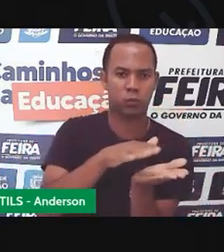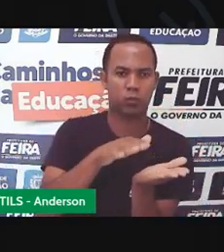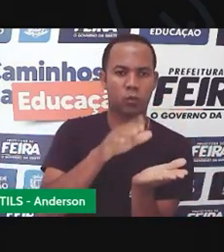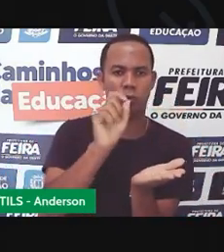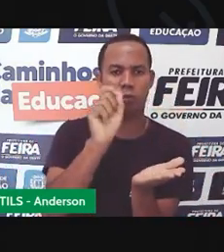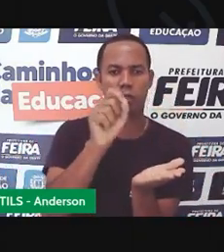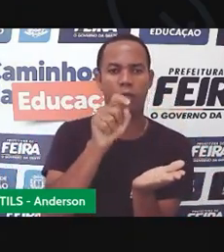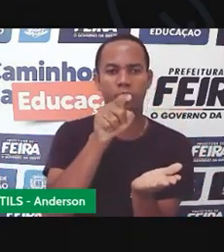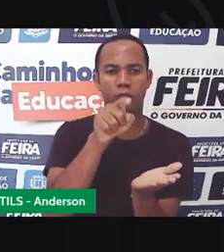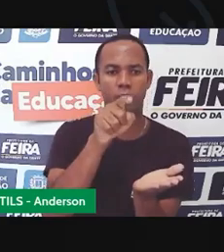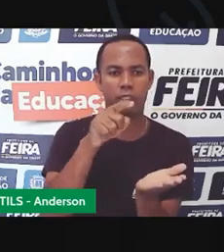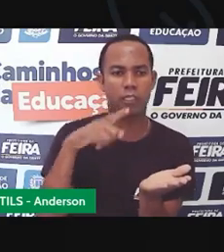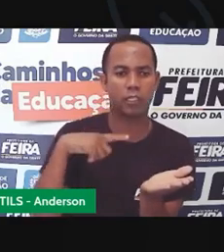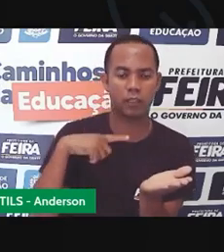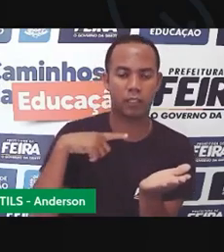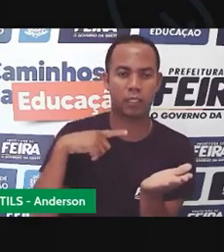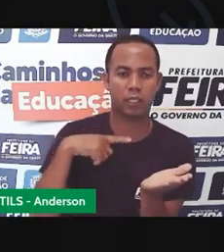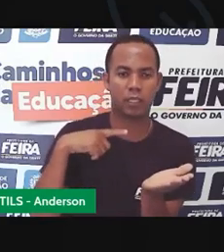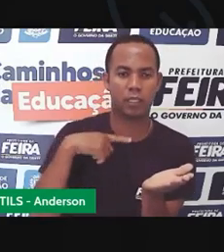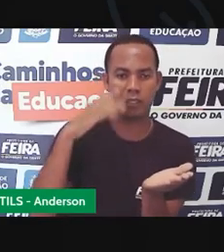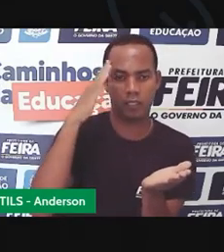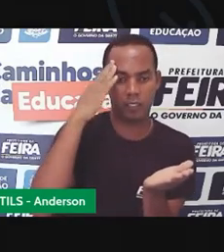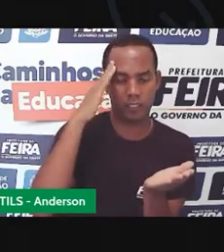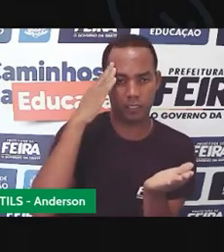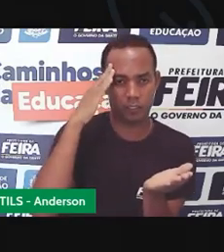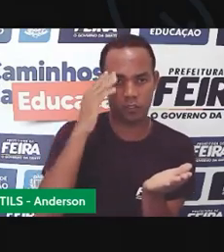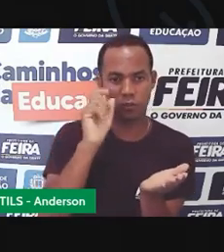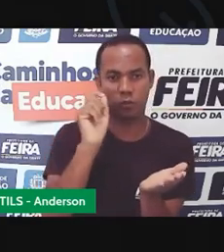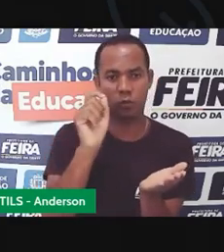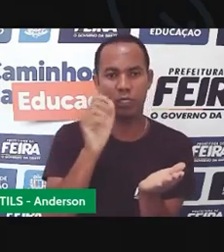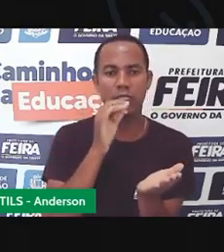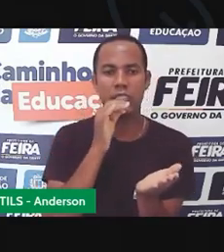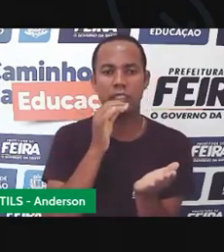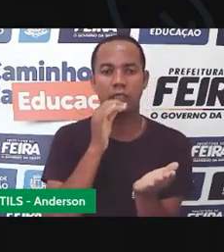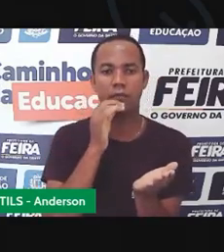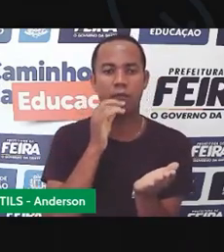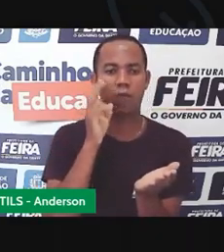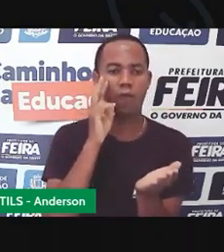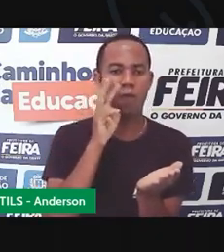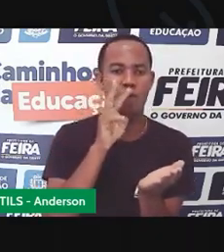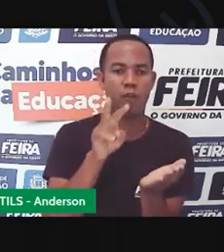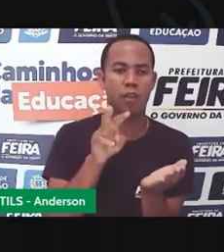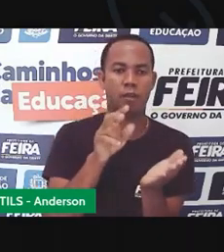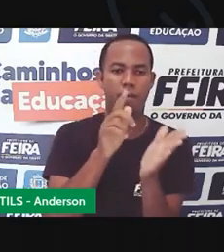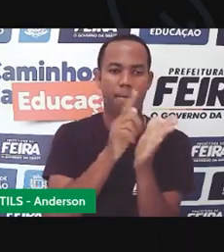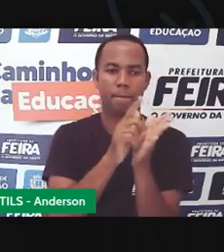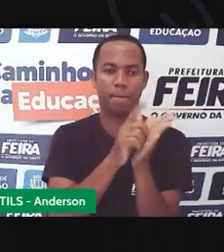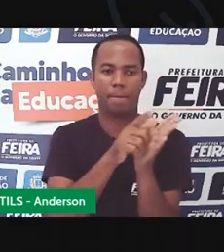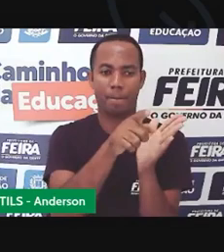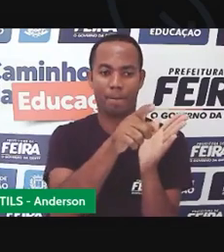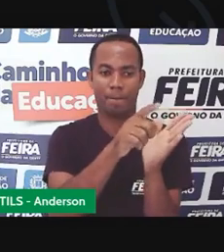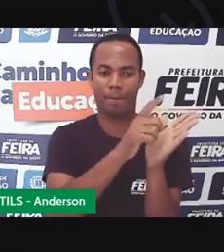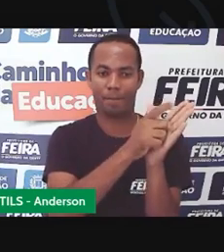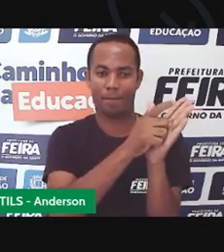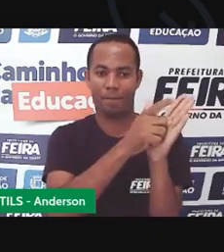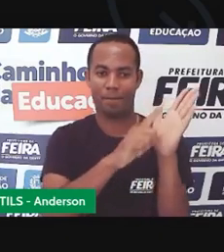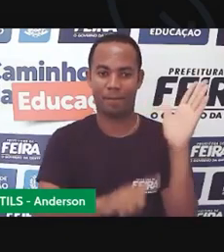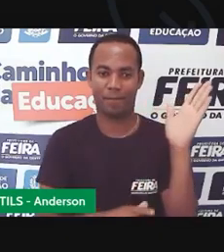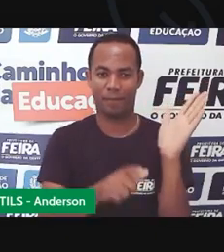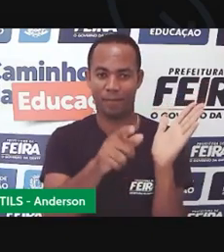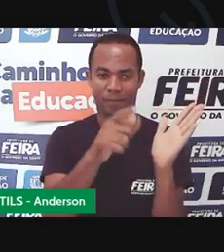É que você tenha entendido que quando você vê agora este meio de comunicação,